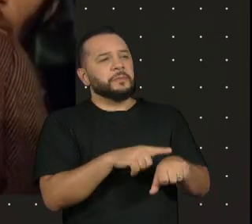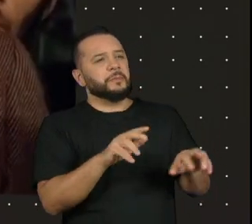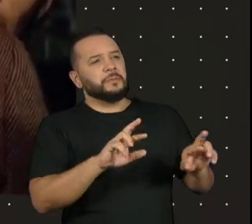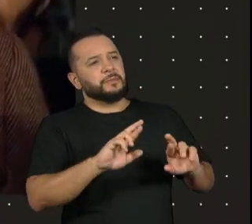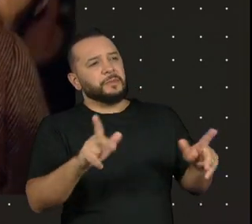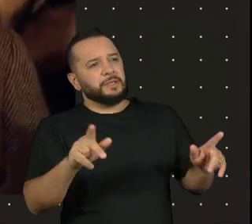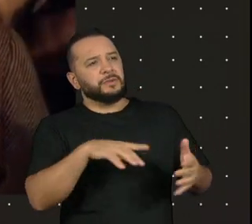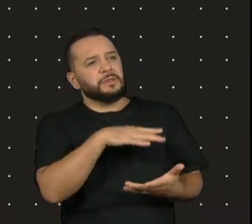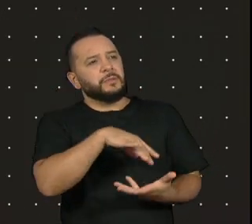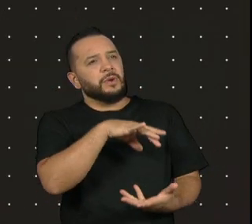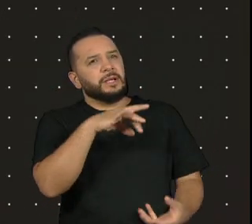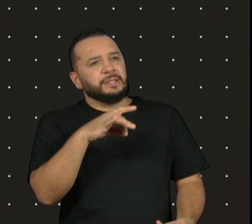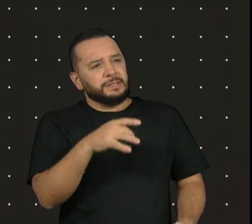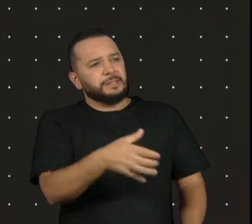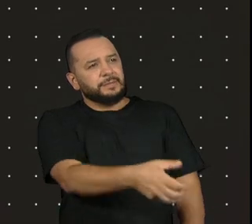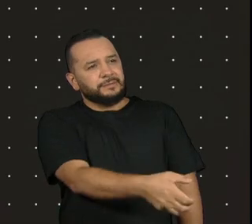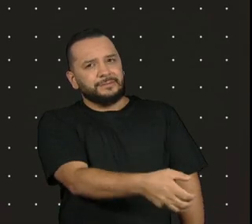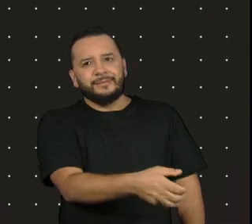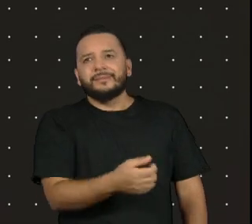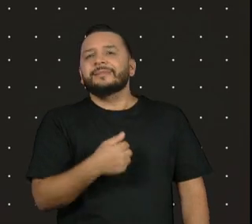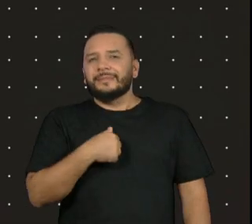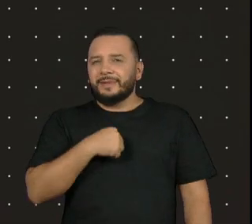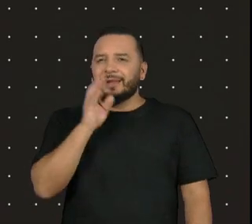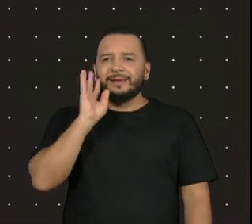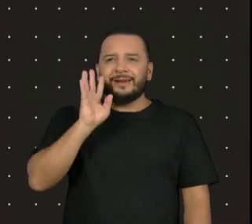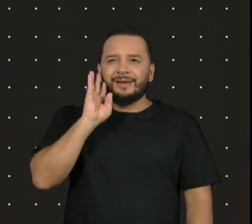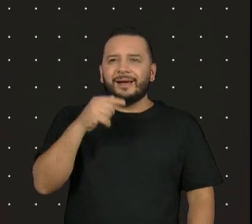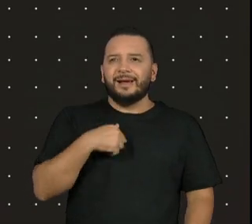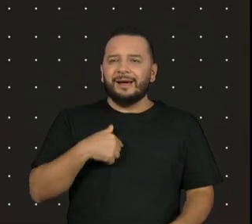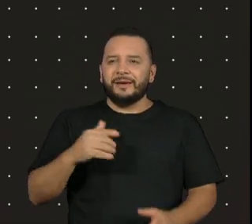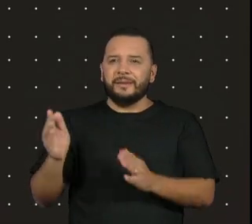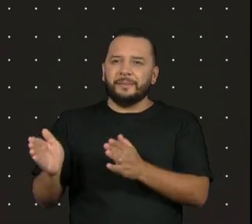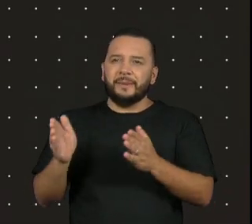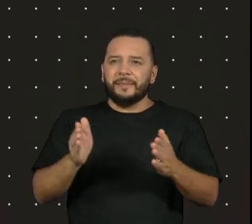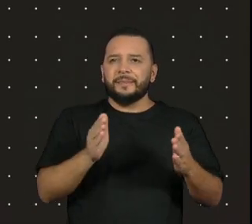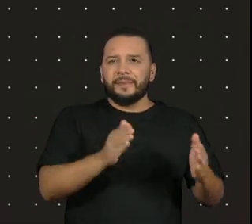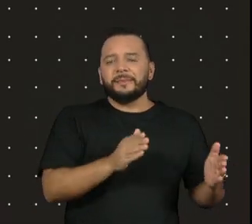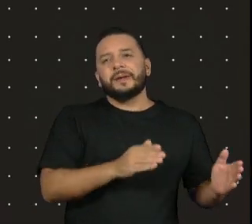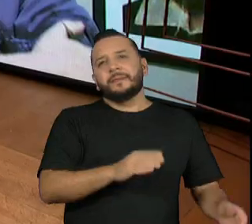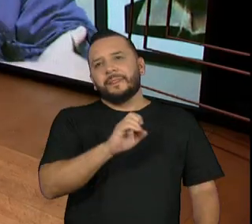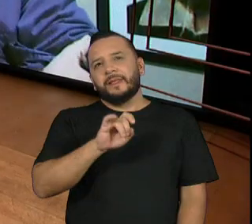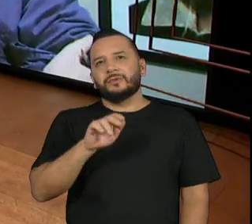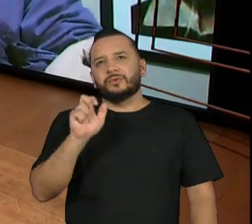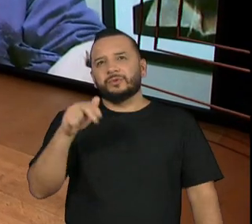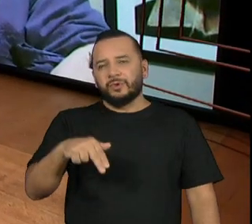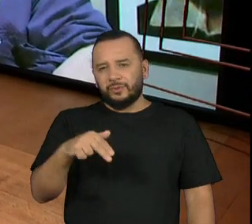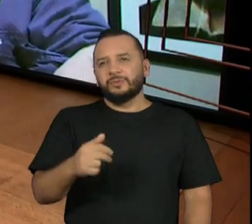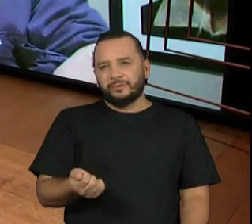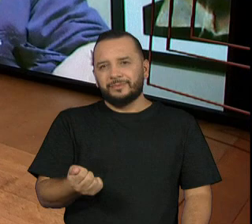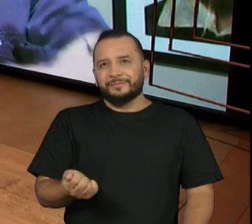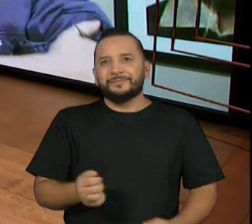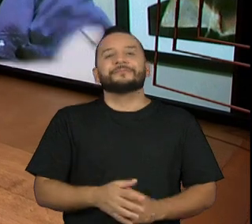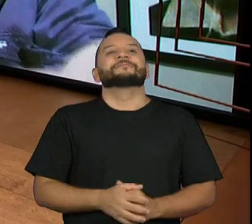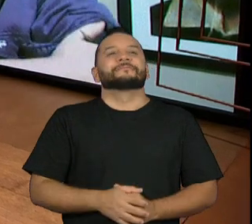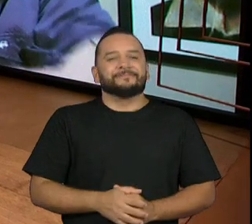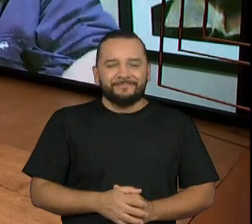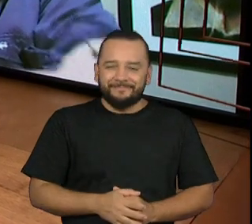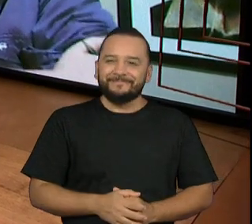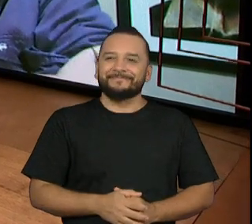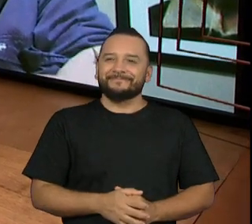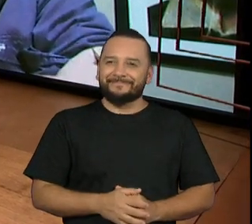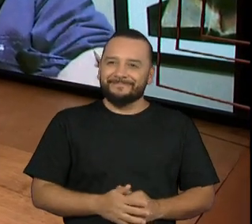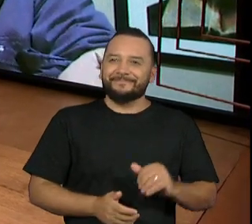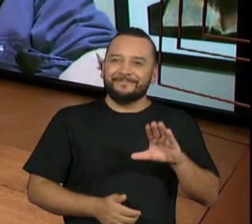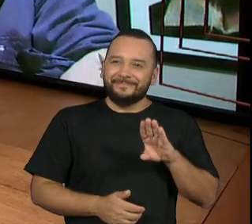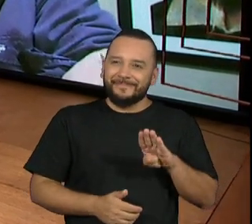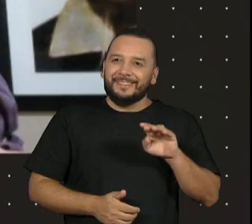democracia. Muito legal a sequência, a cena do Celso com o Otton Bastos. Grande, grande Batista, grande, cara,